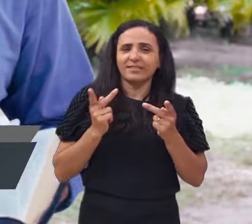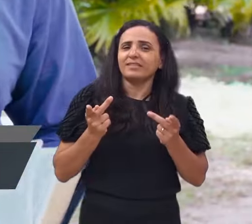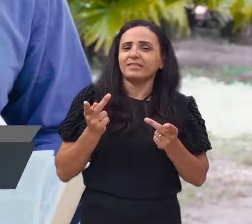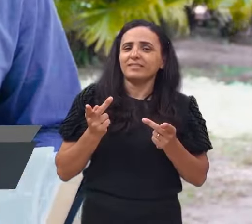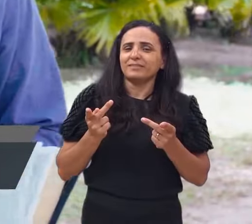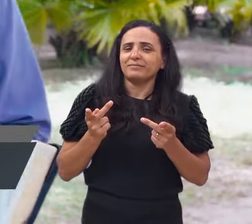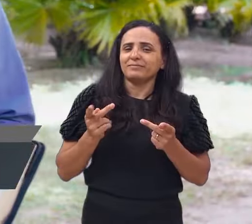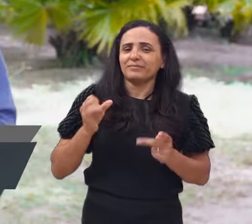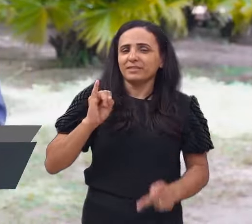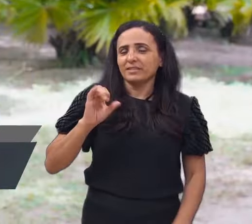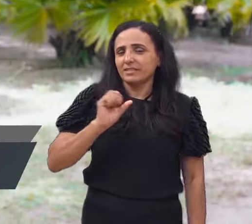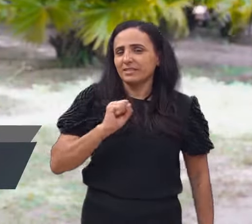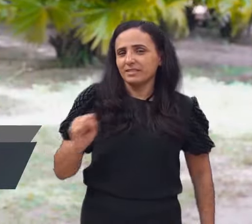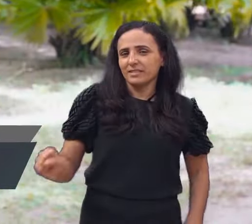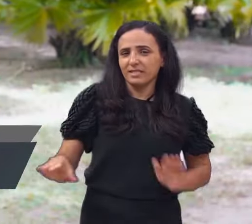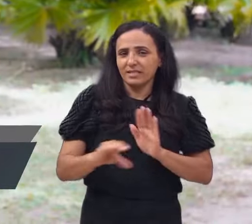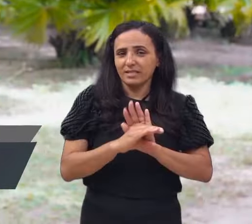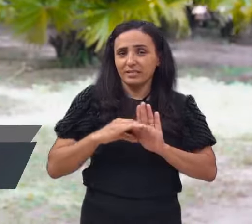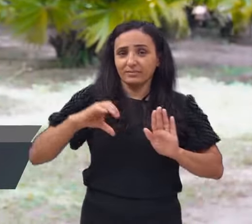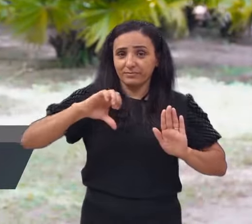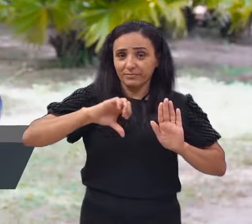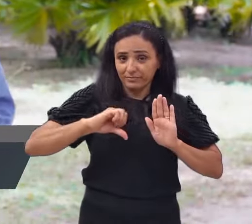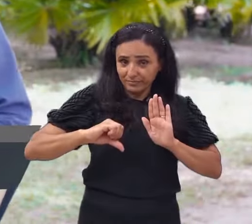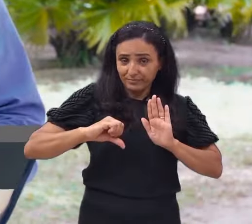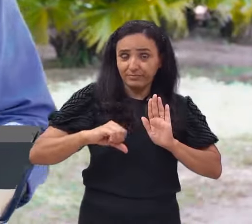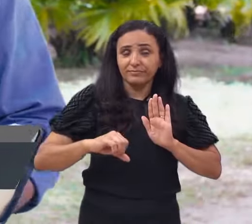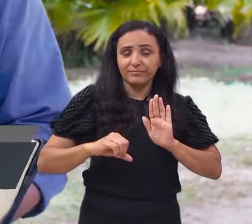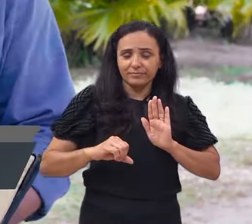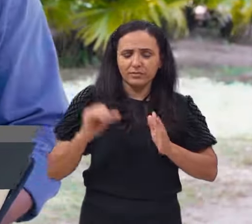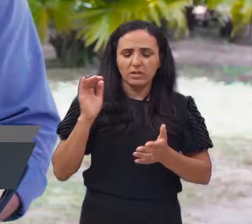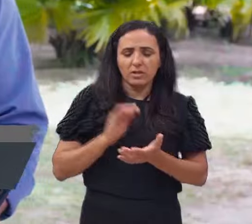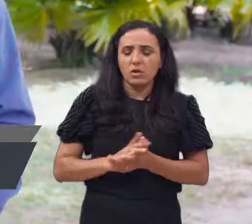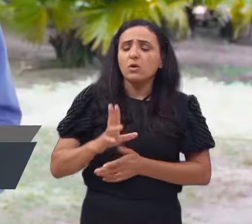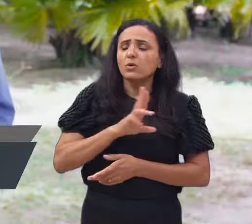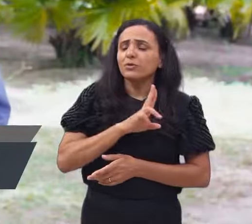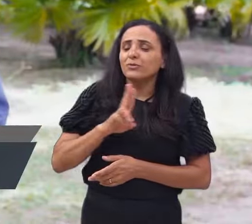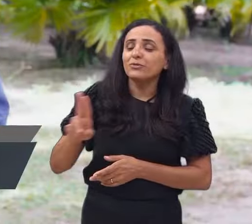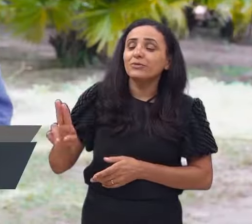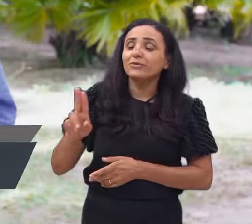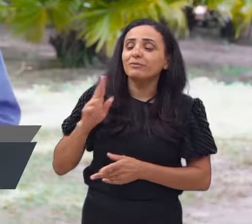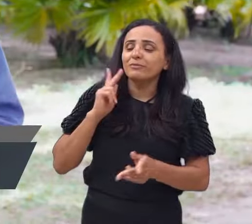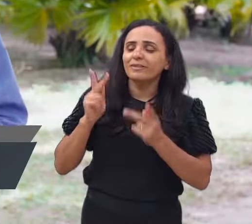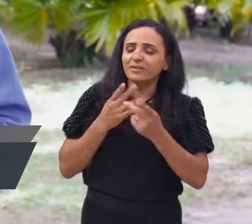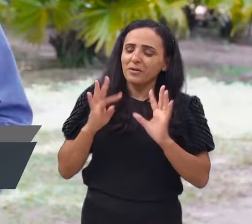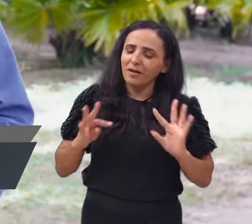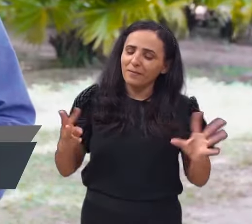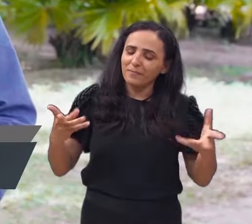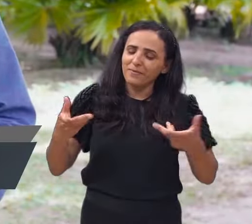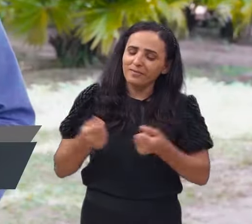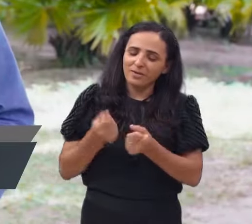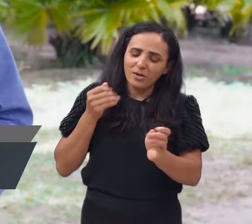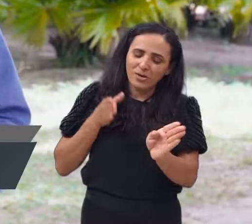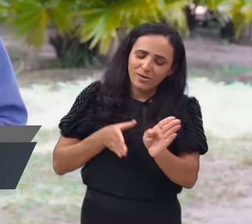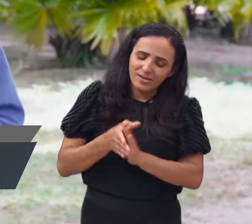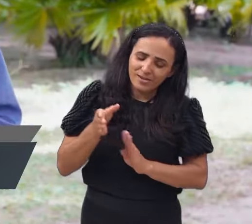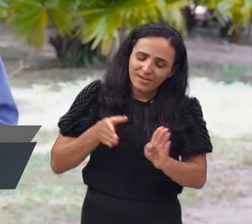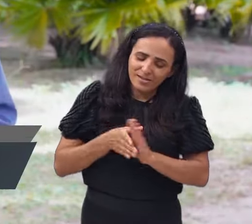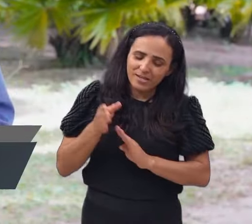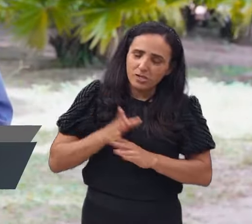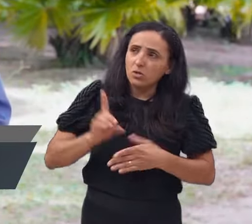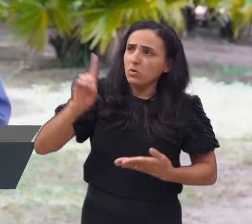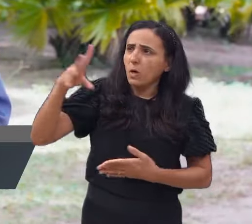fazendo a promessa? Lá em Isaías capítulo 9, o texto nos diz assim, O seu nome será maravilhoso